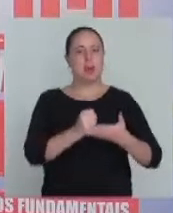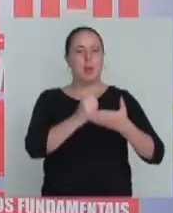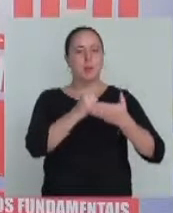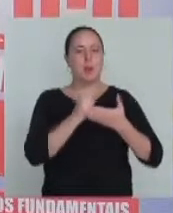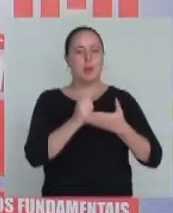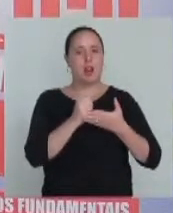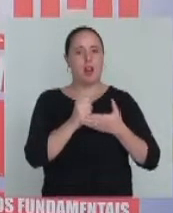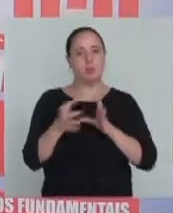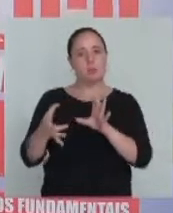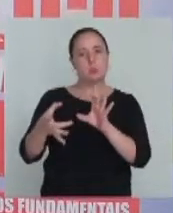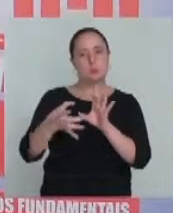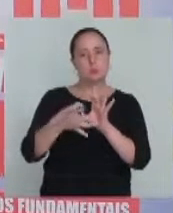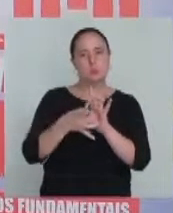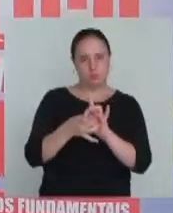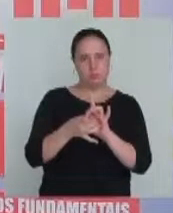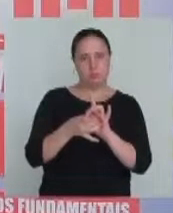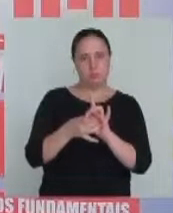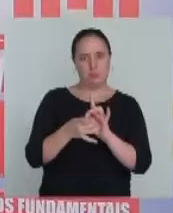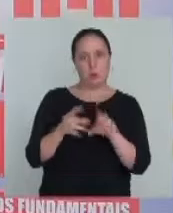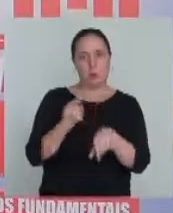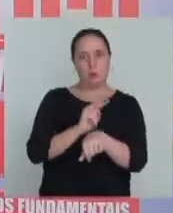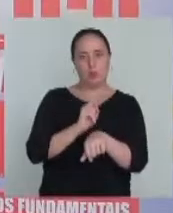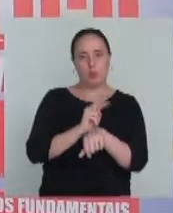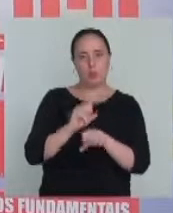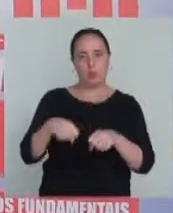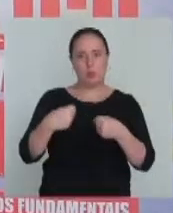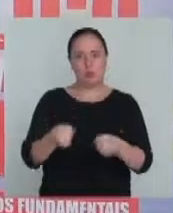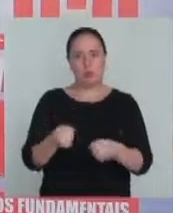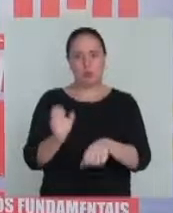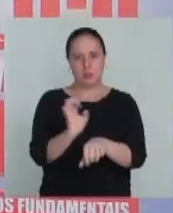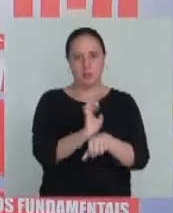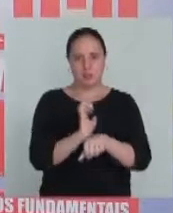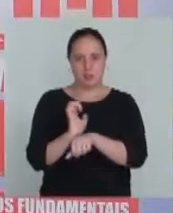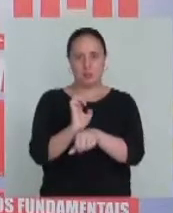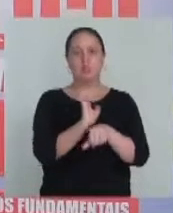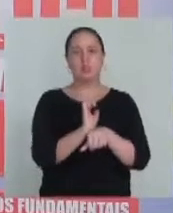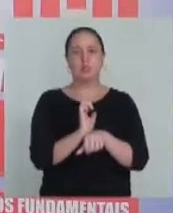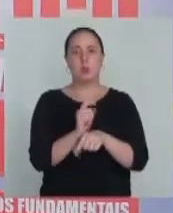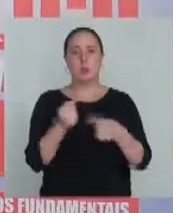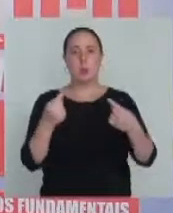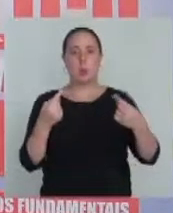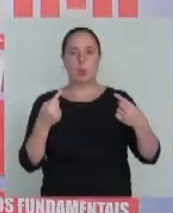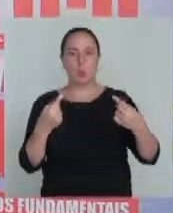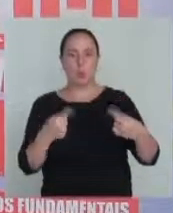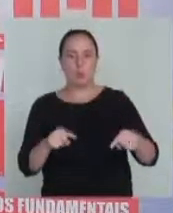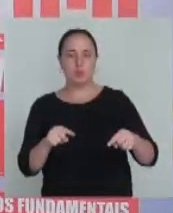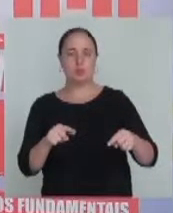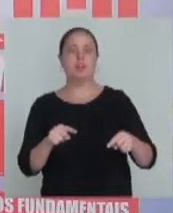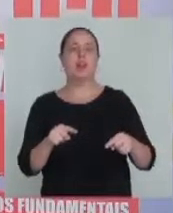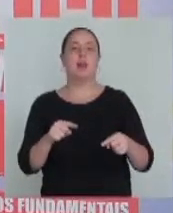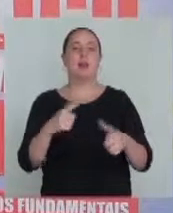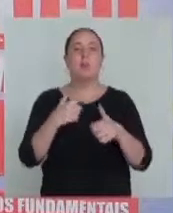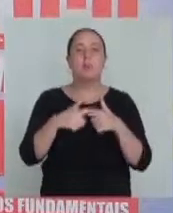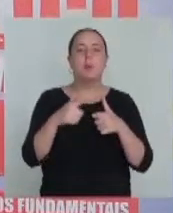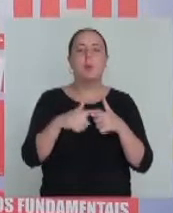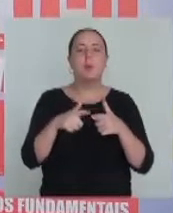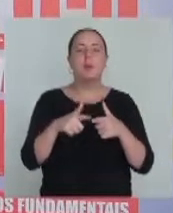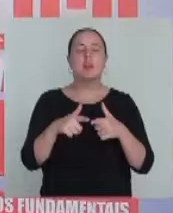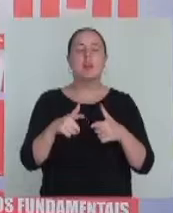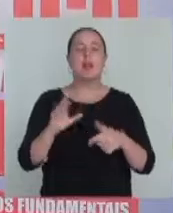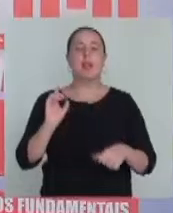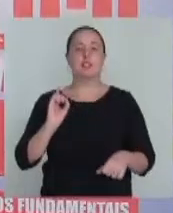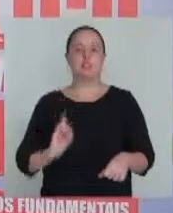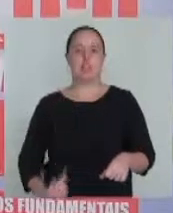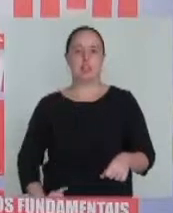atuação conjunta com os defensores estaduais em combate a violações de direitos